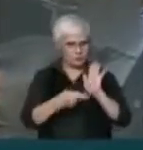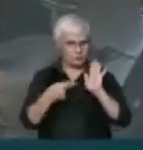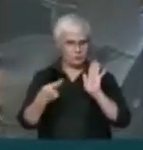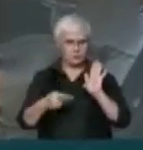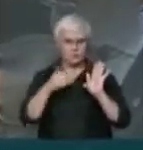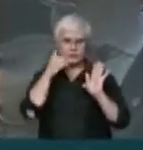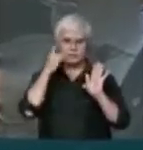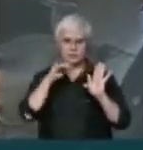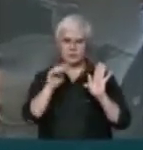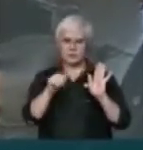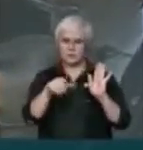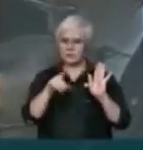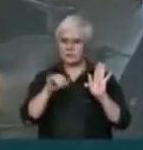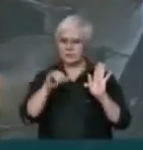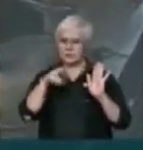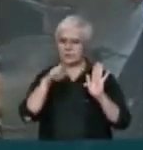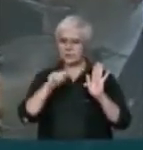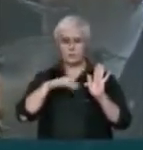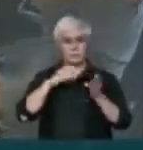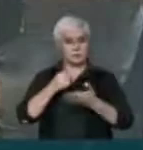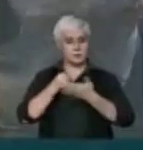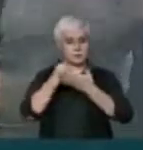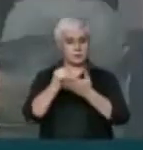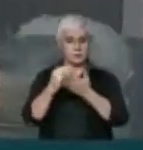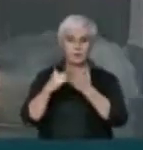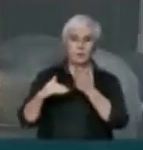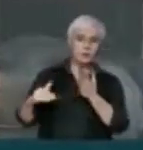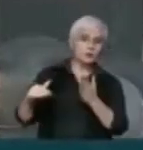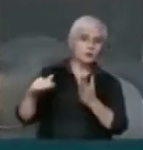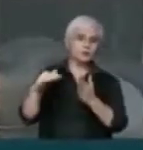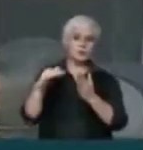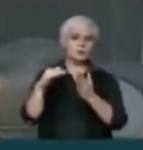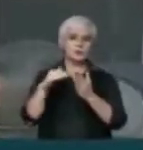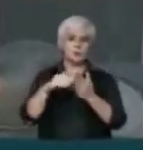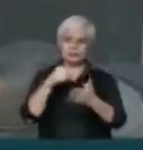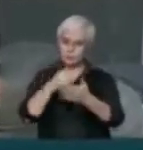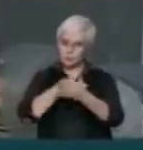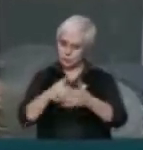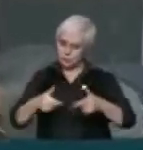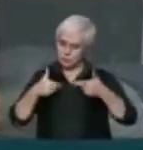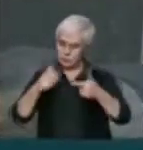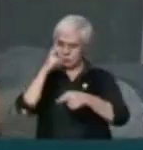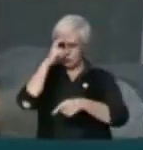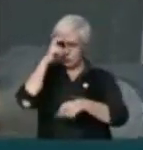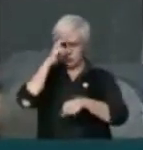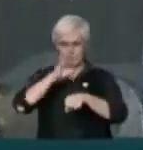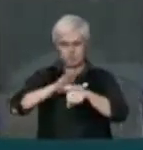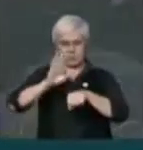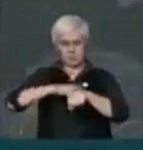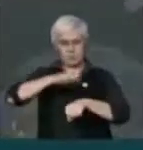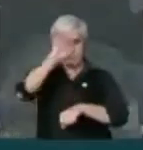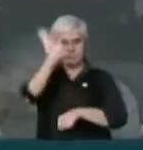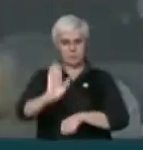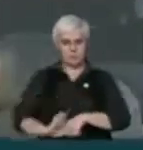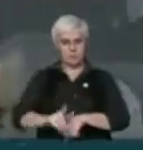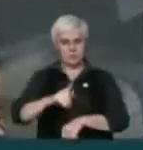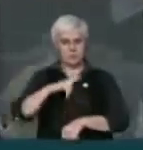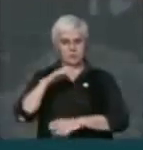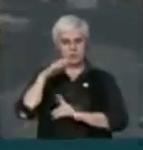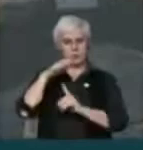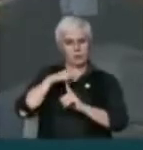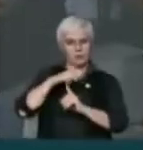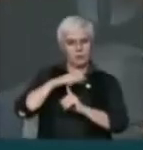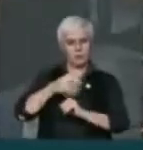deputada Jandira Feghali tem o apoio de todos aqueles que militam na cultura brasileira nós temos no Paraná